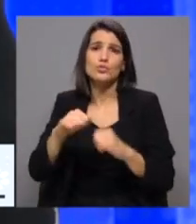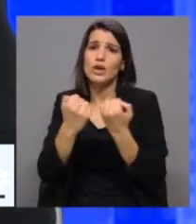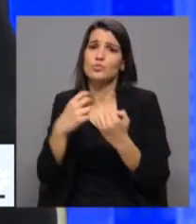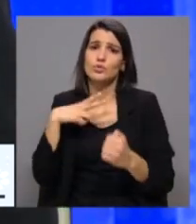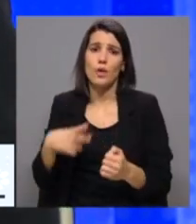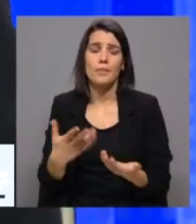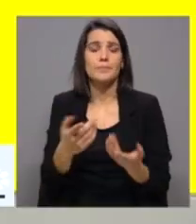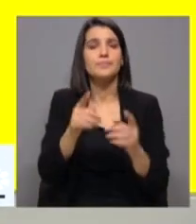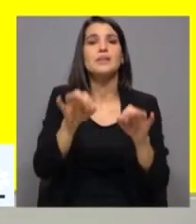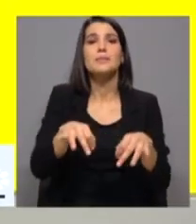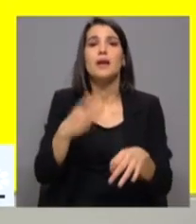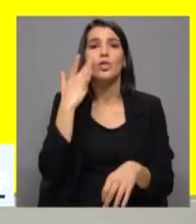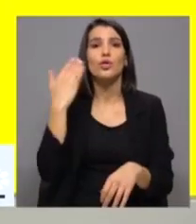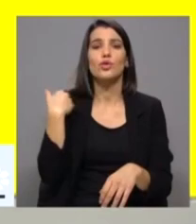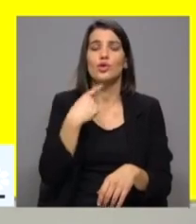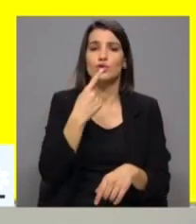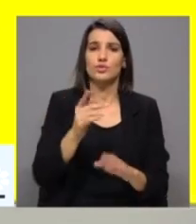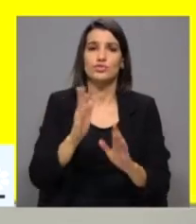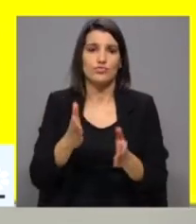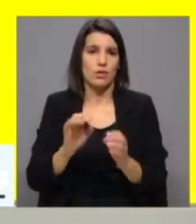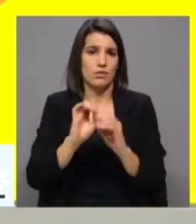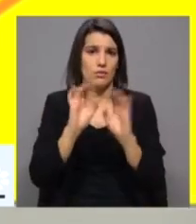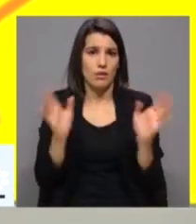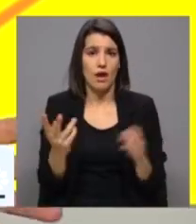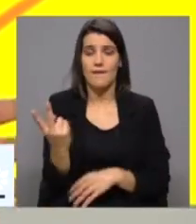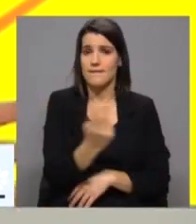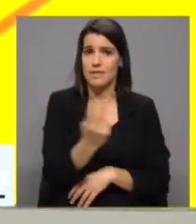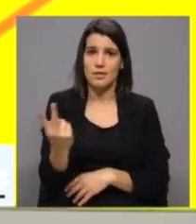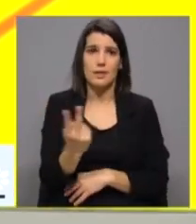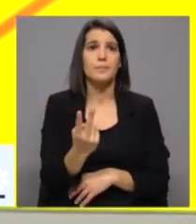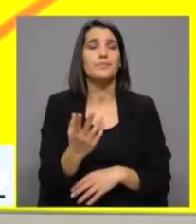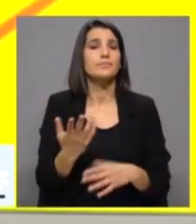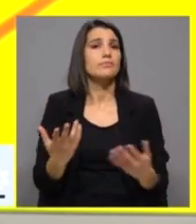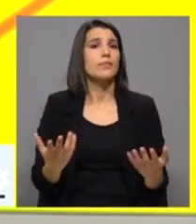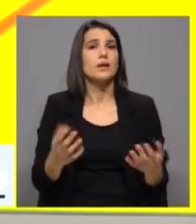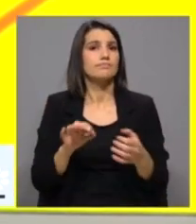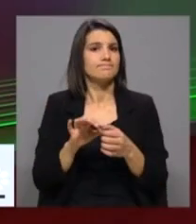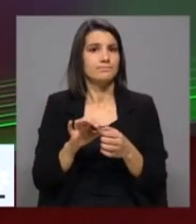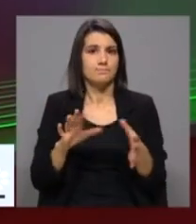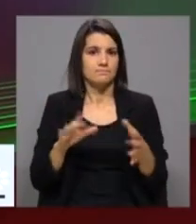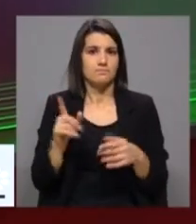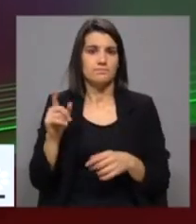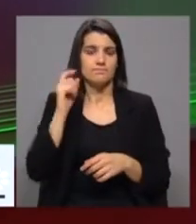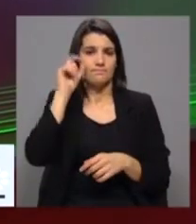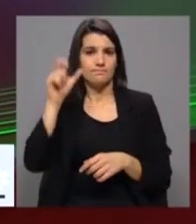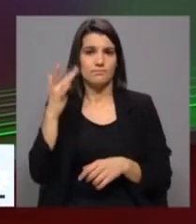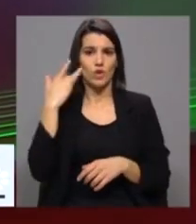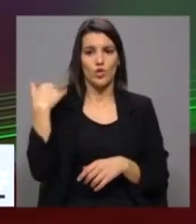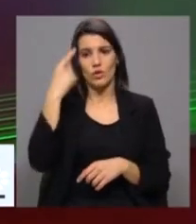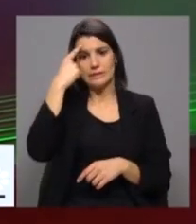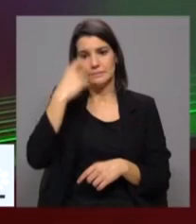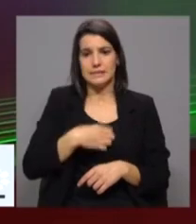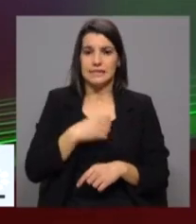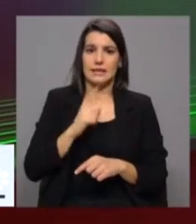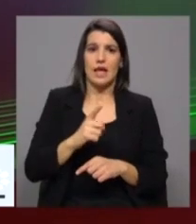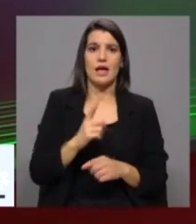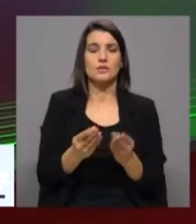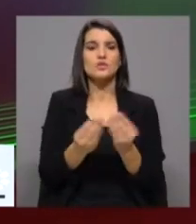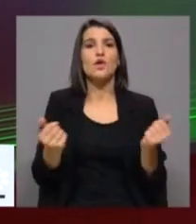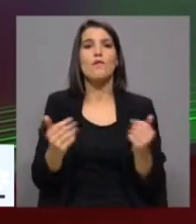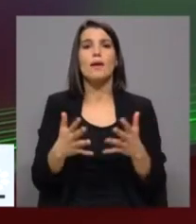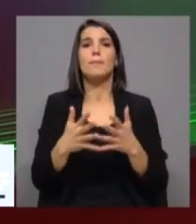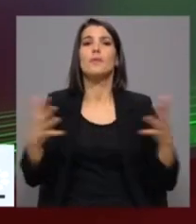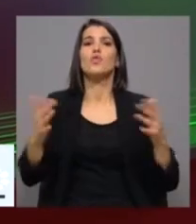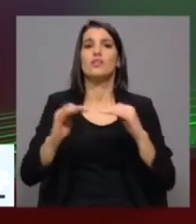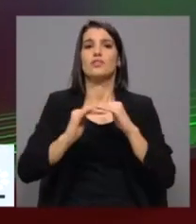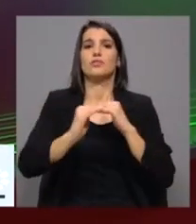terminar, António Costa já deixou bem claro que ambas não fazem parte daquilo que ele considera a solução de uma maioria estável.